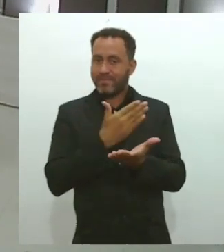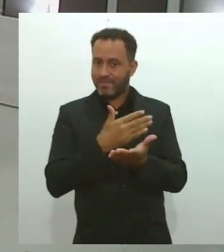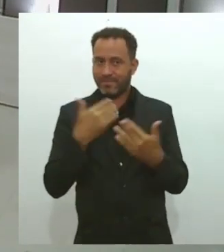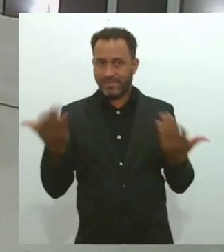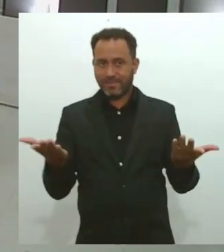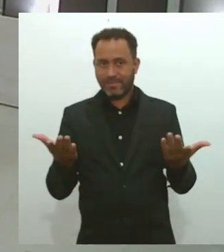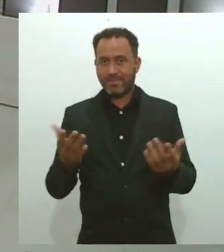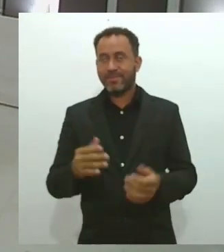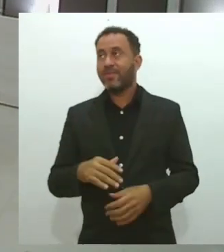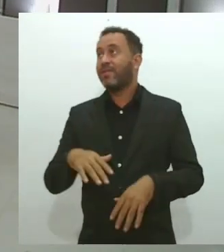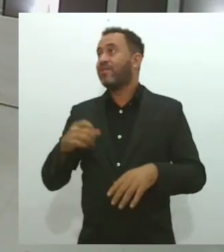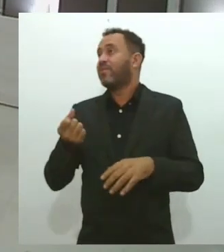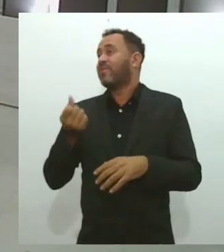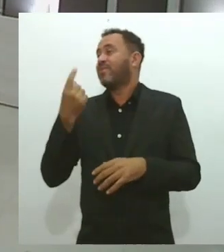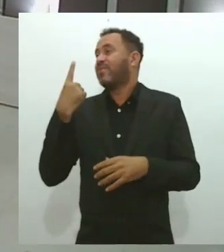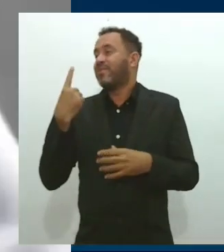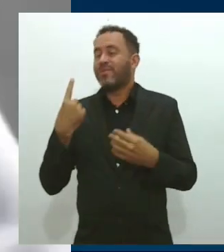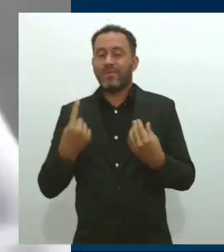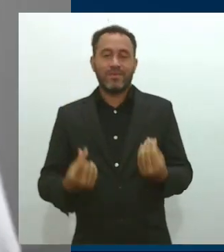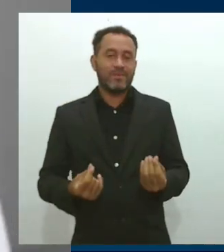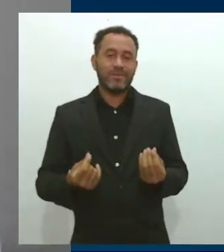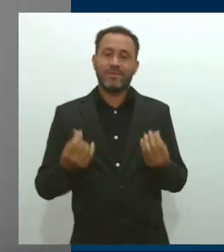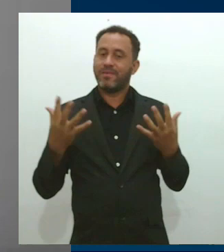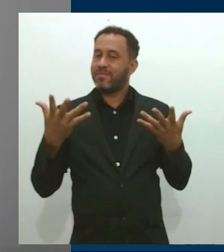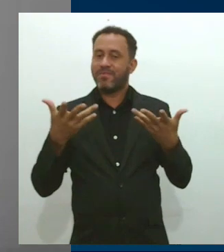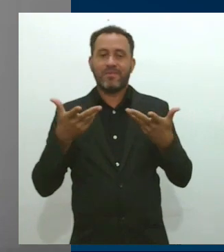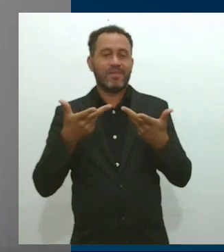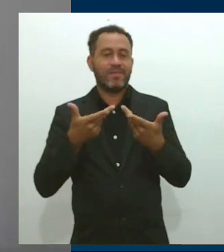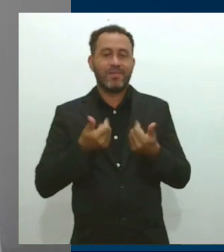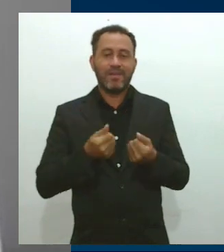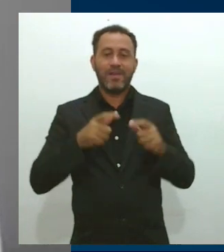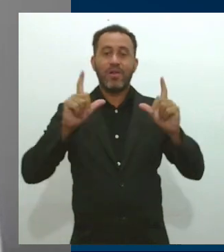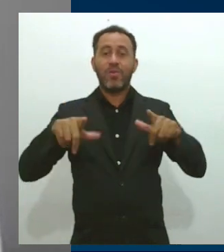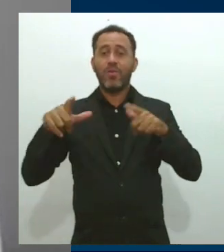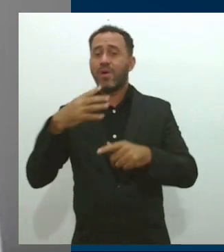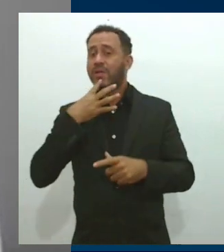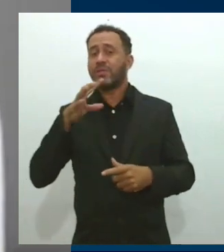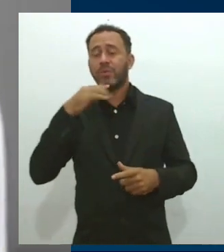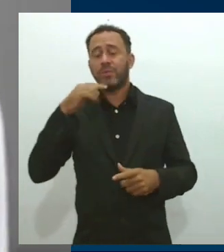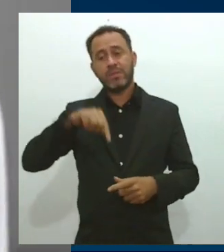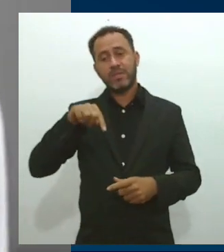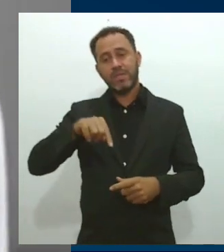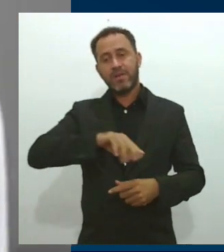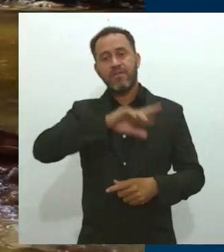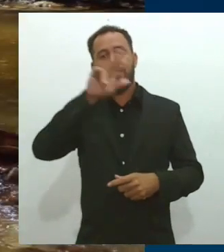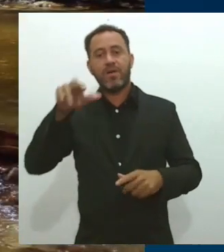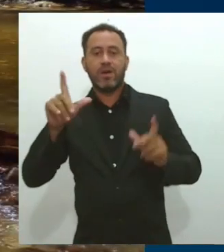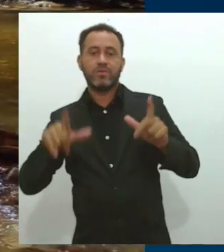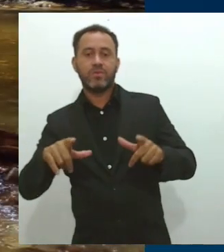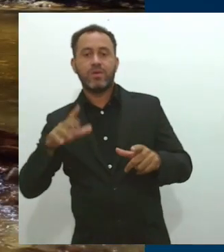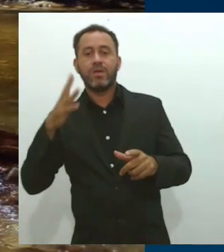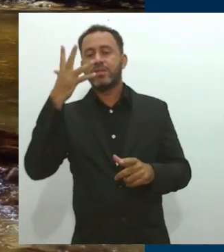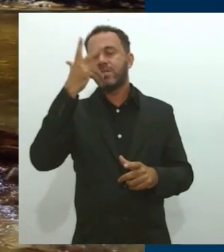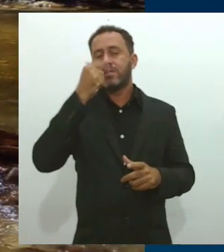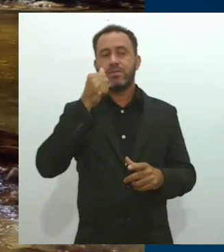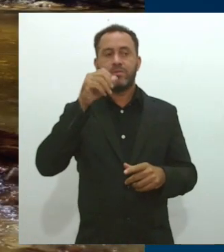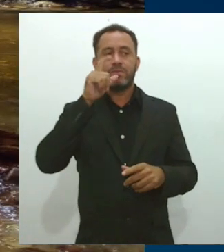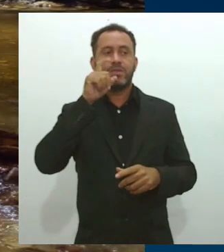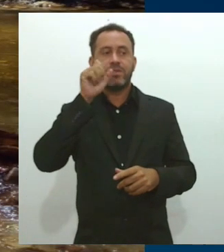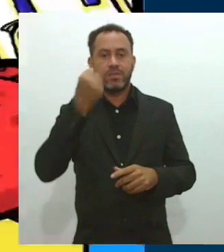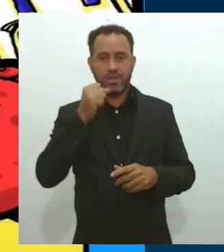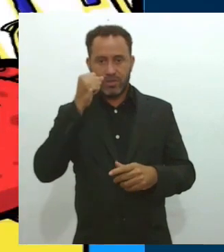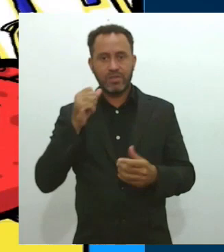Nossa, e são tantos locais que eu mesma não conhecia, tipo, vários locais lindos, turísticos,